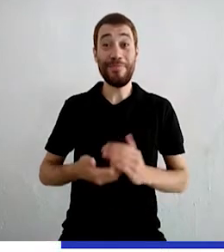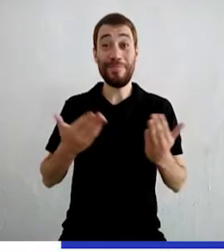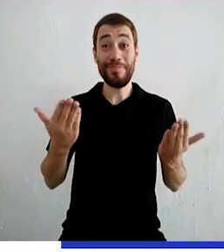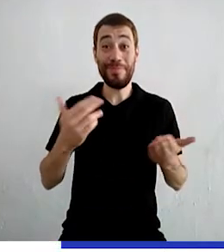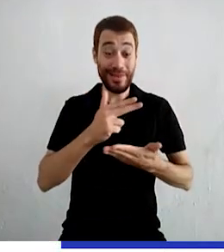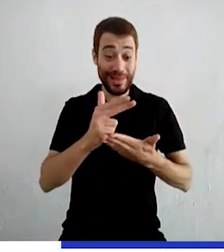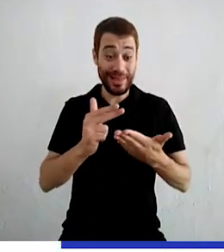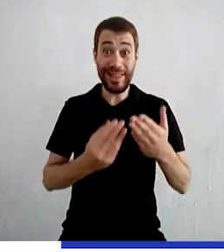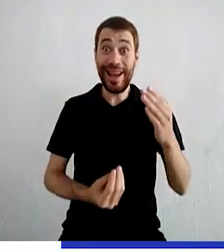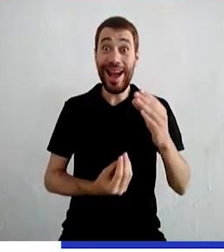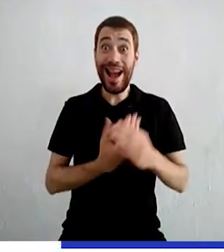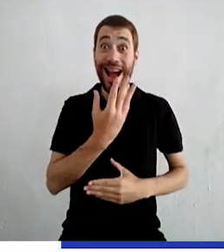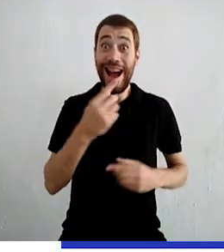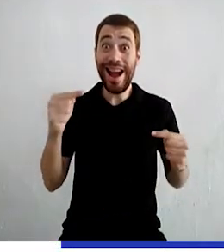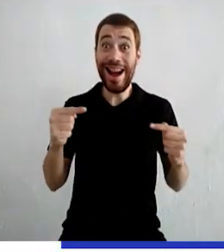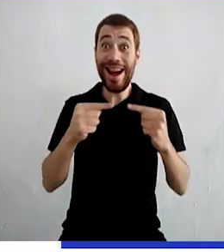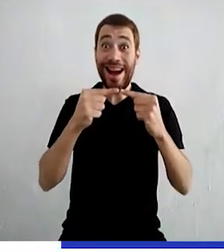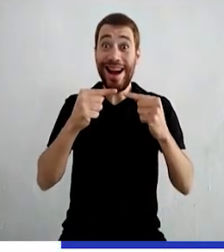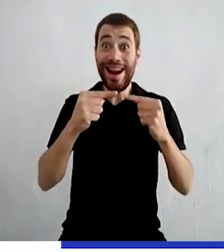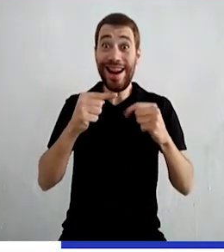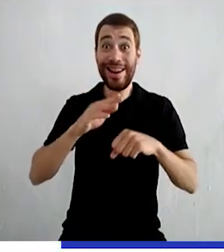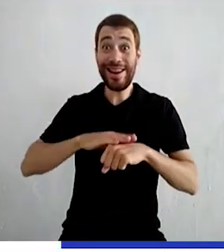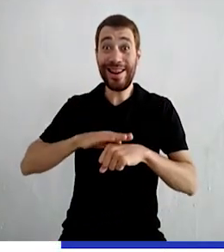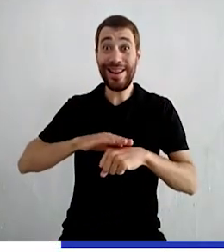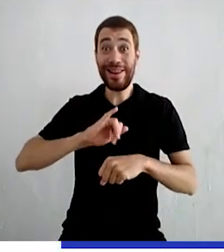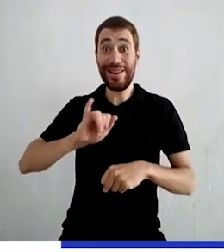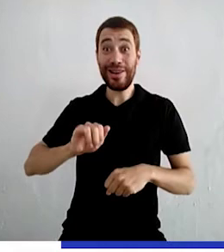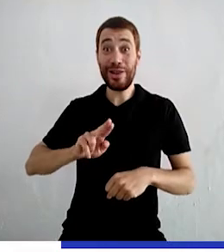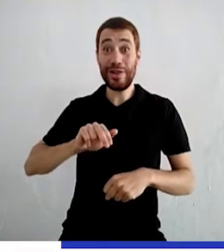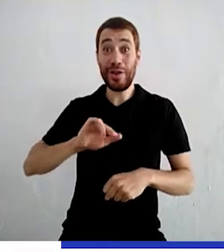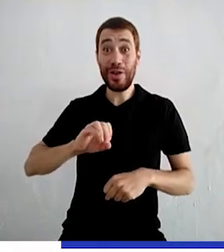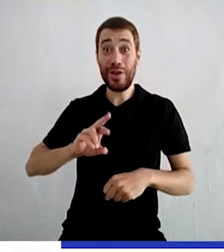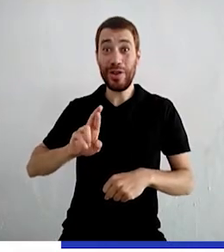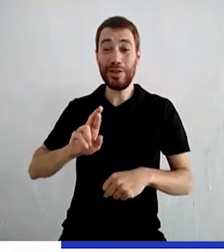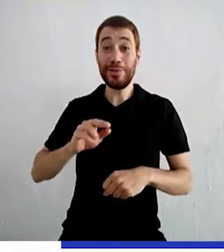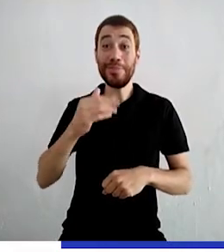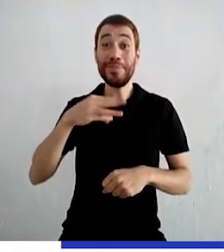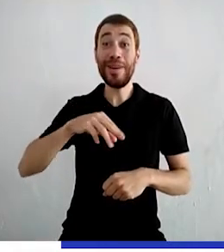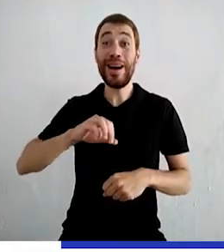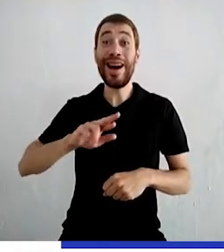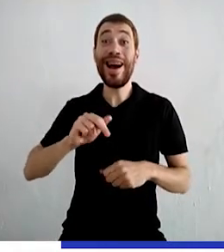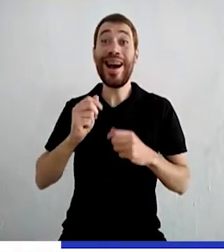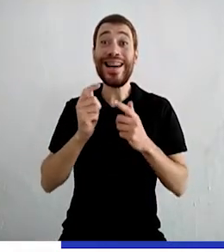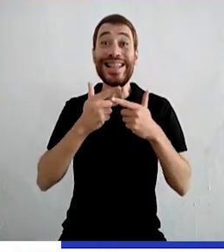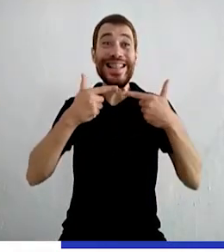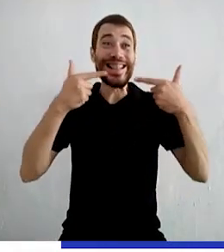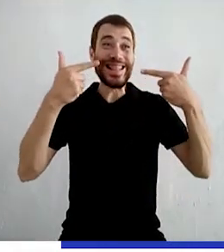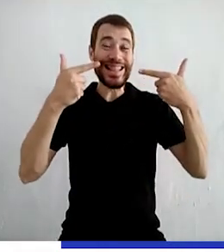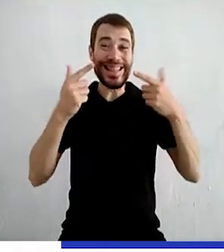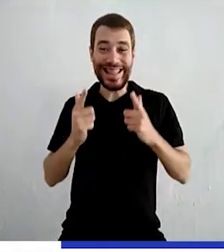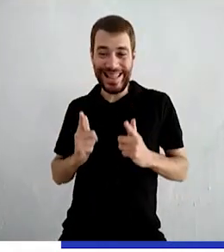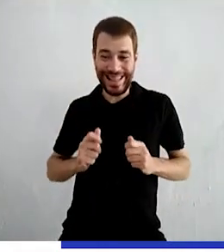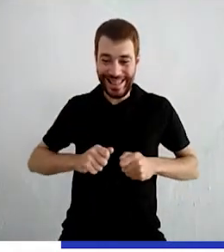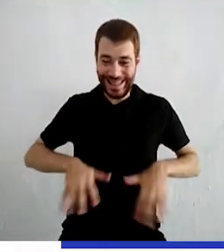Assim como o desenho Que acabou de surgir Ele foi feito pelo Júnior Maria Sorridente Com um